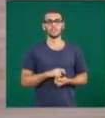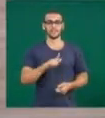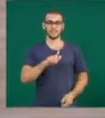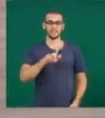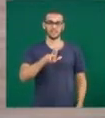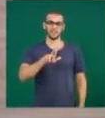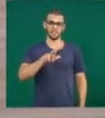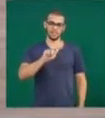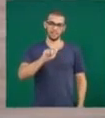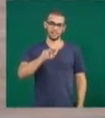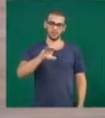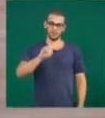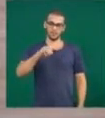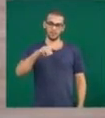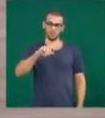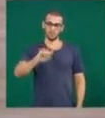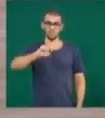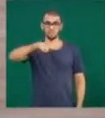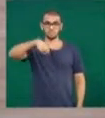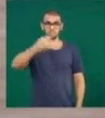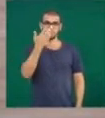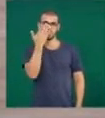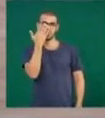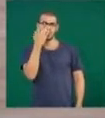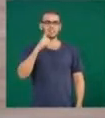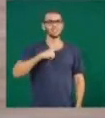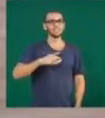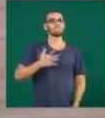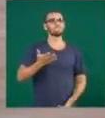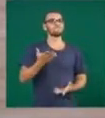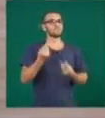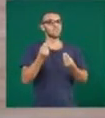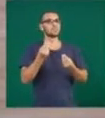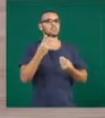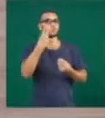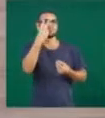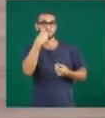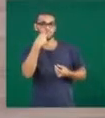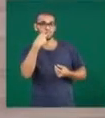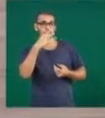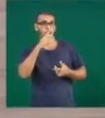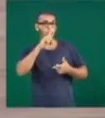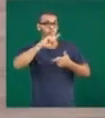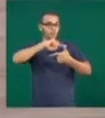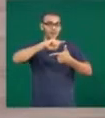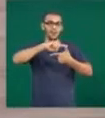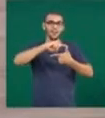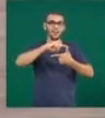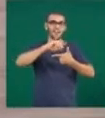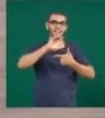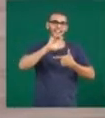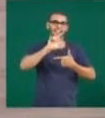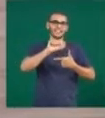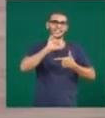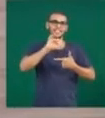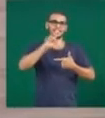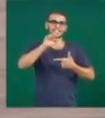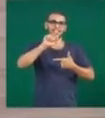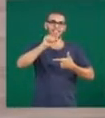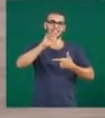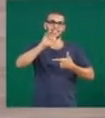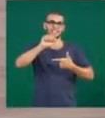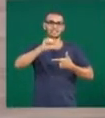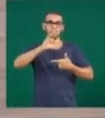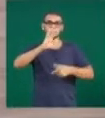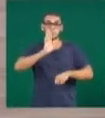doença que apresenta grandes índices de cegueira, ficando atrás apenas da catarata. Para falar mais sobre a doença e formas de